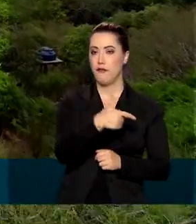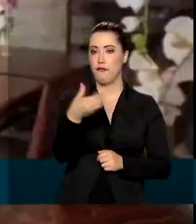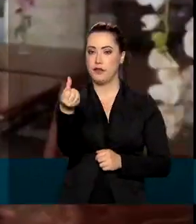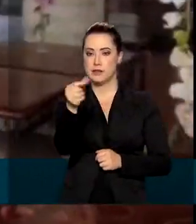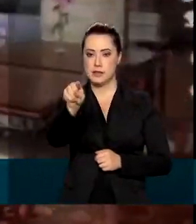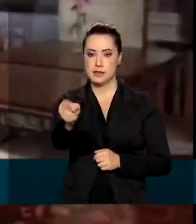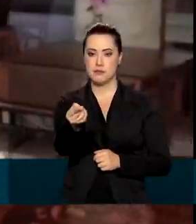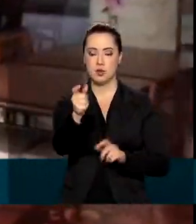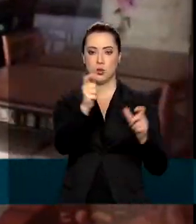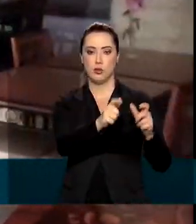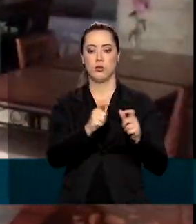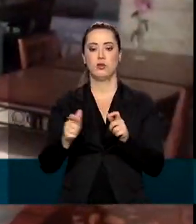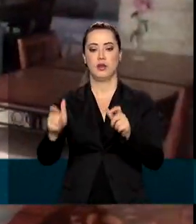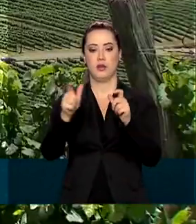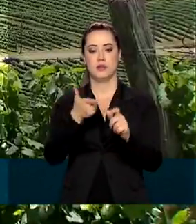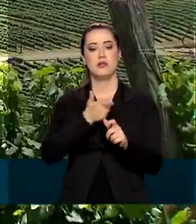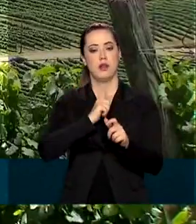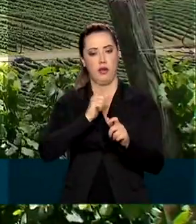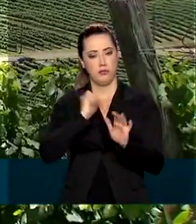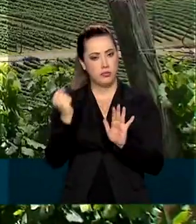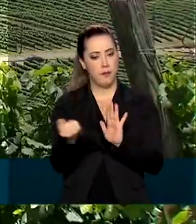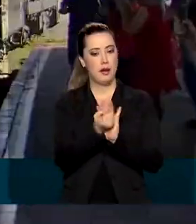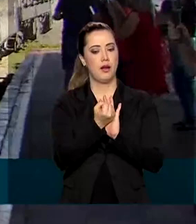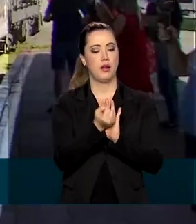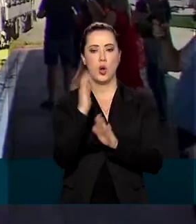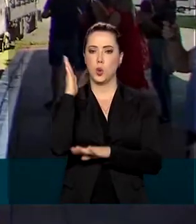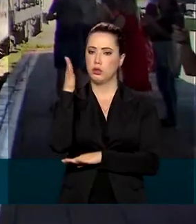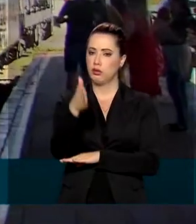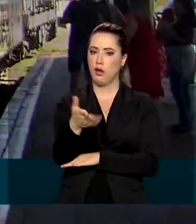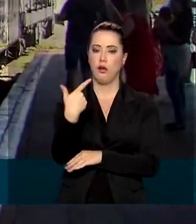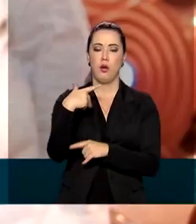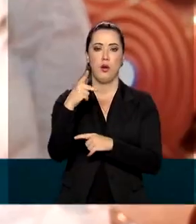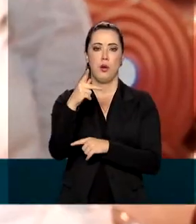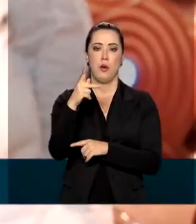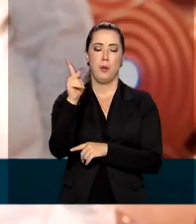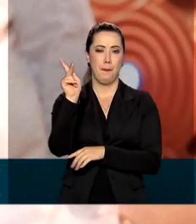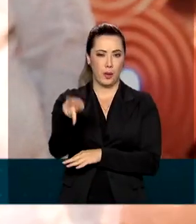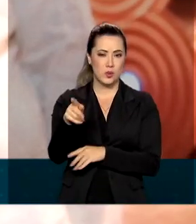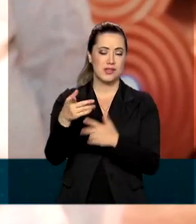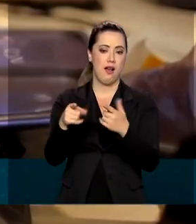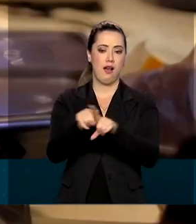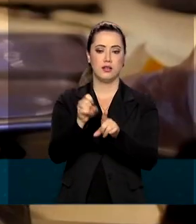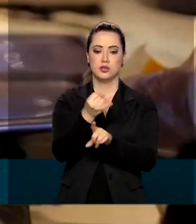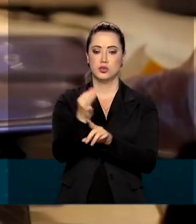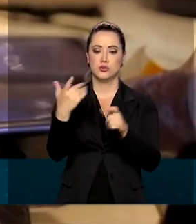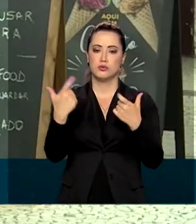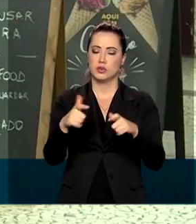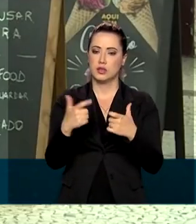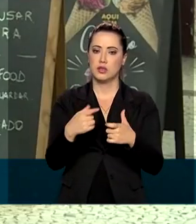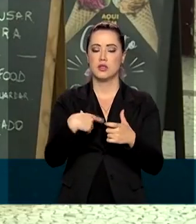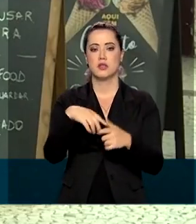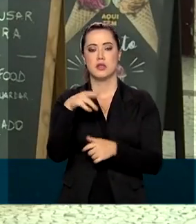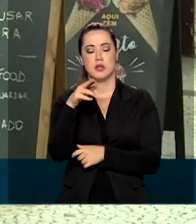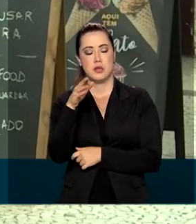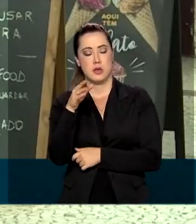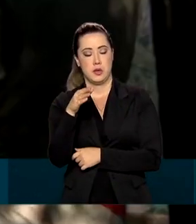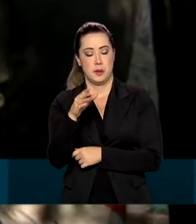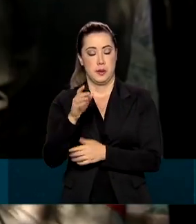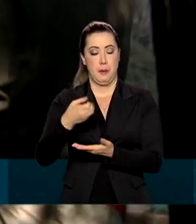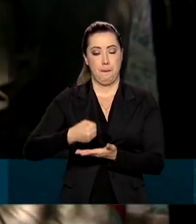receberam o selo. São hotéis, pousadas, parques temáticos, restaurantes, bares, cafeterias,